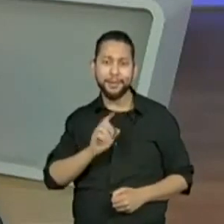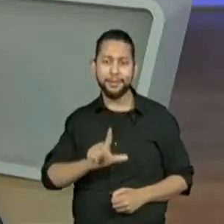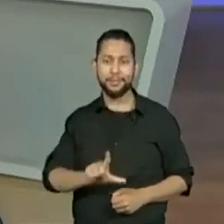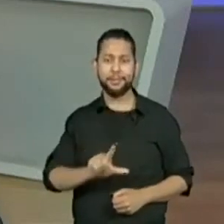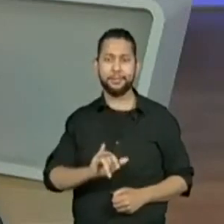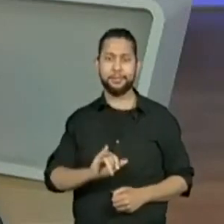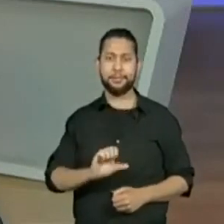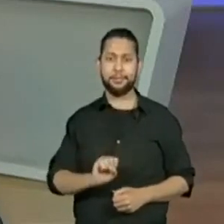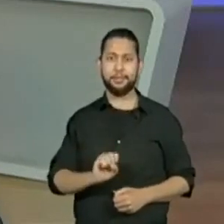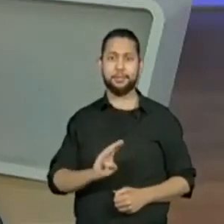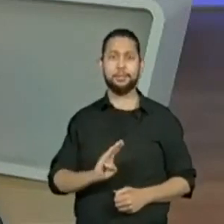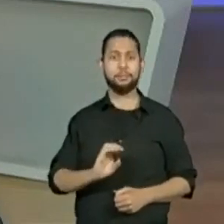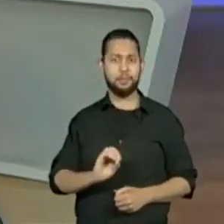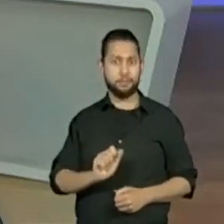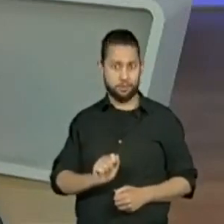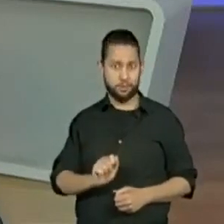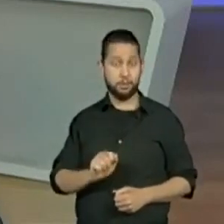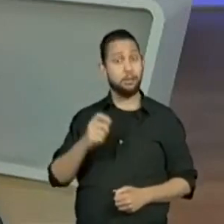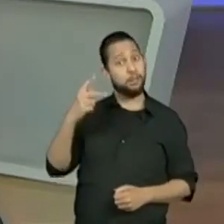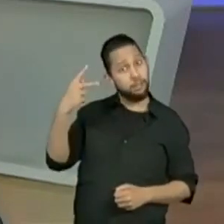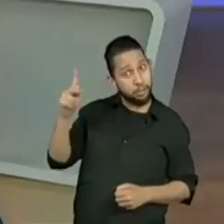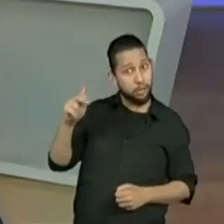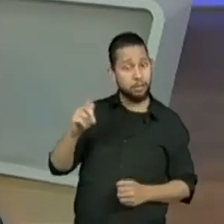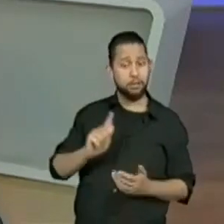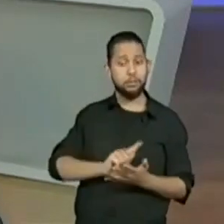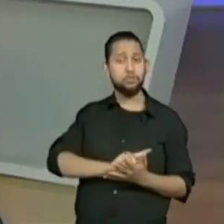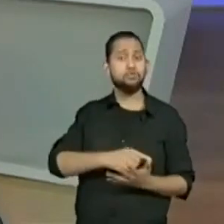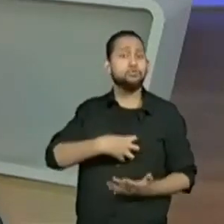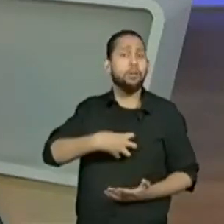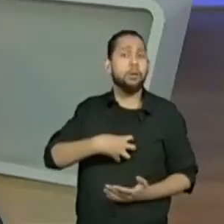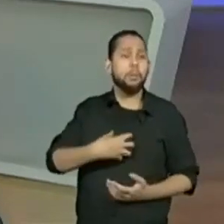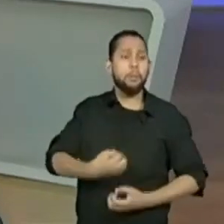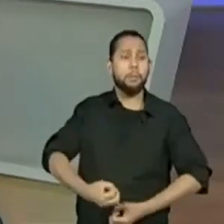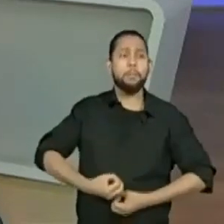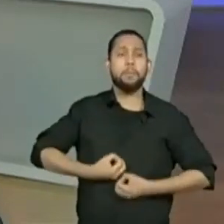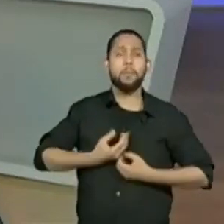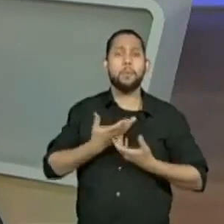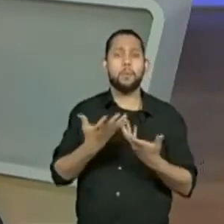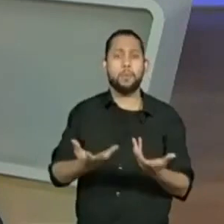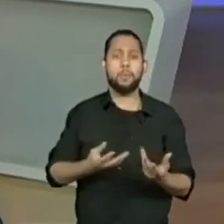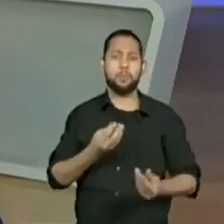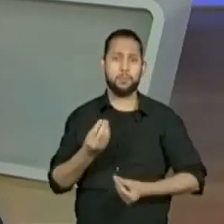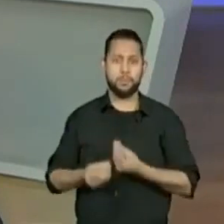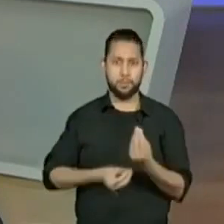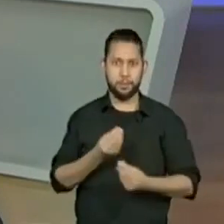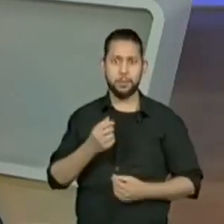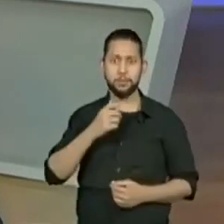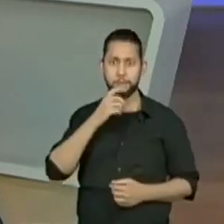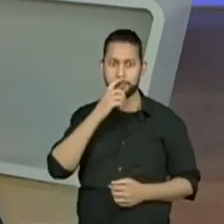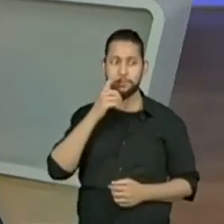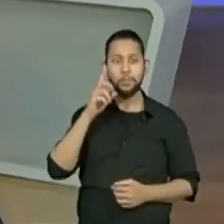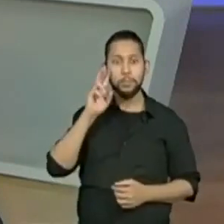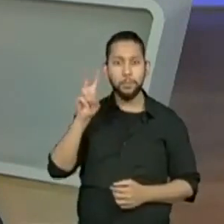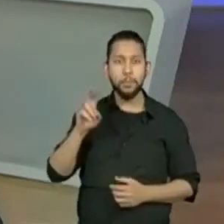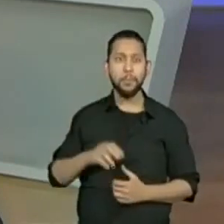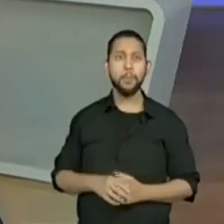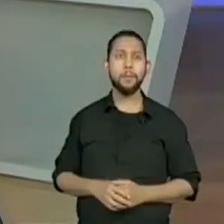Pessoa e mais outras características de poemas, lendo um poema. Então, vamos lá.